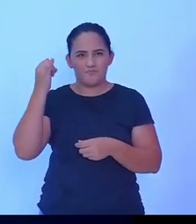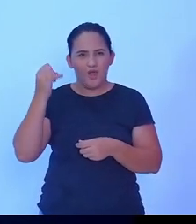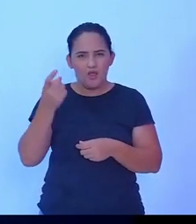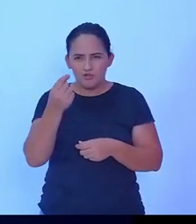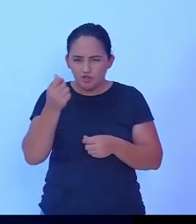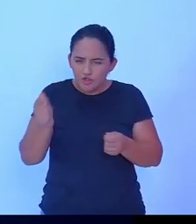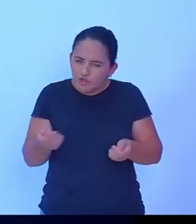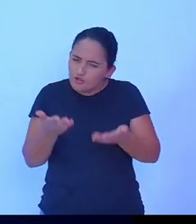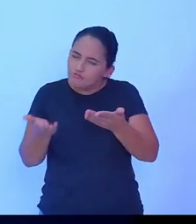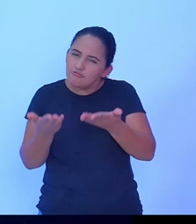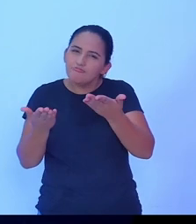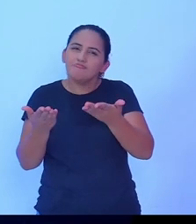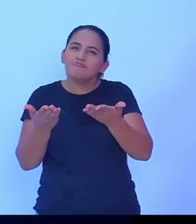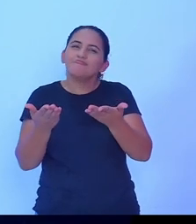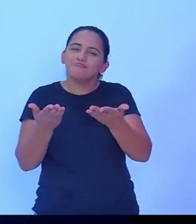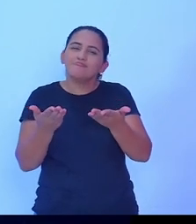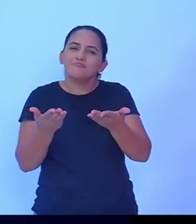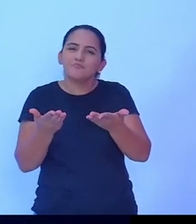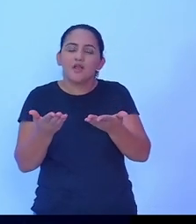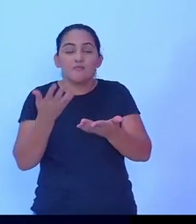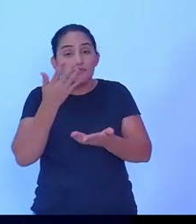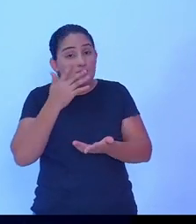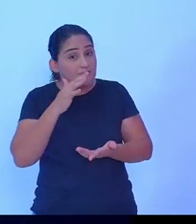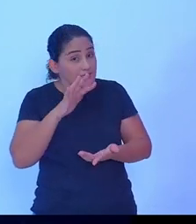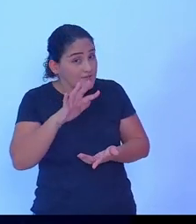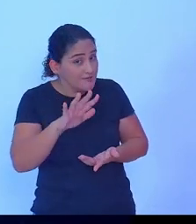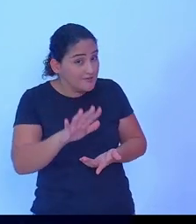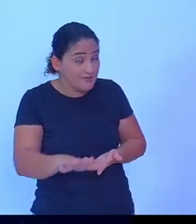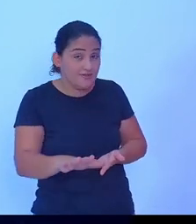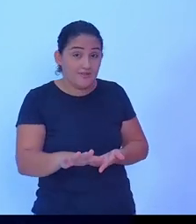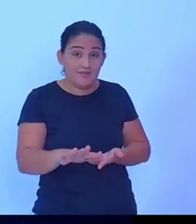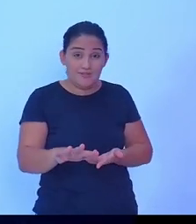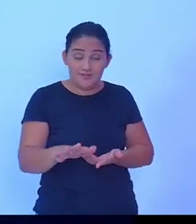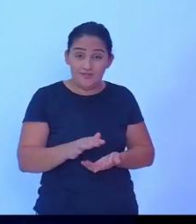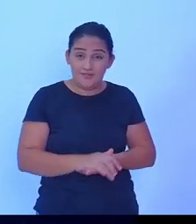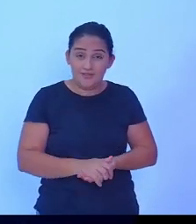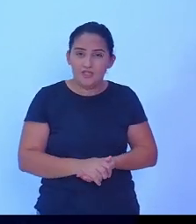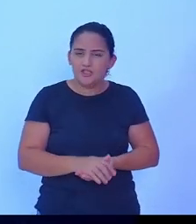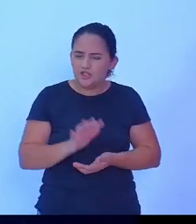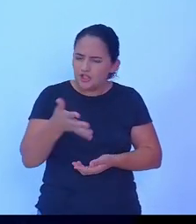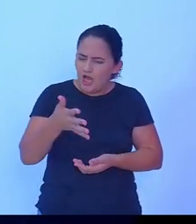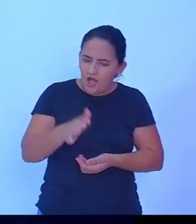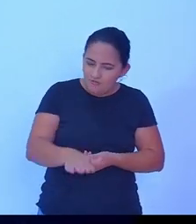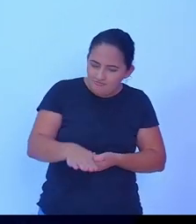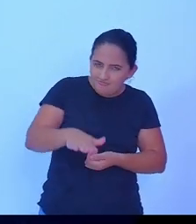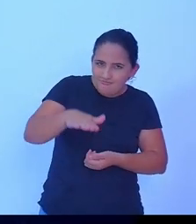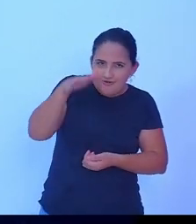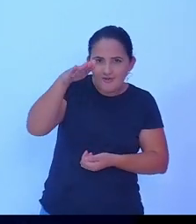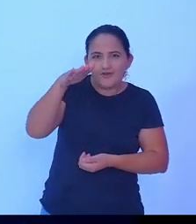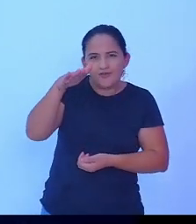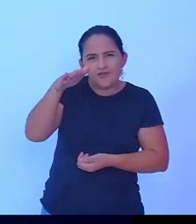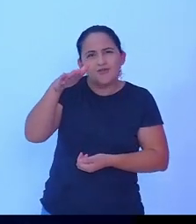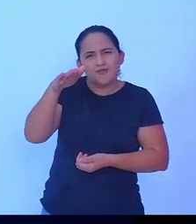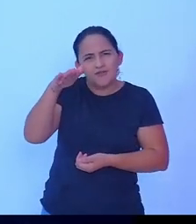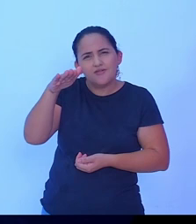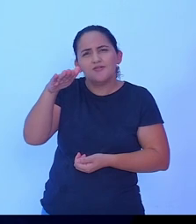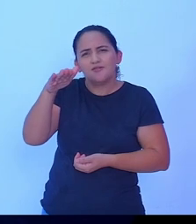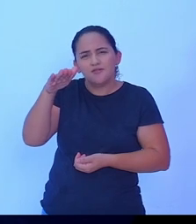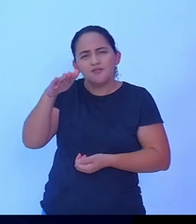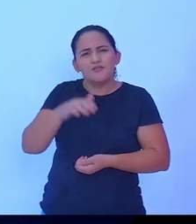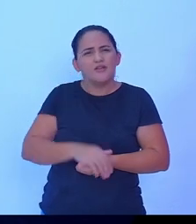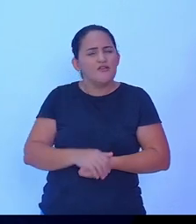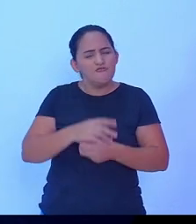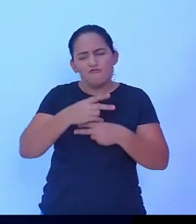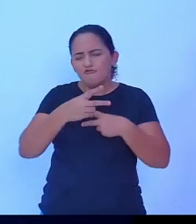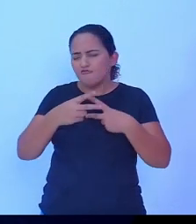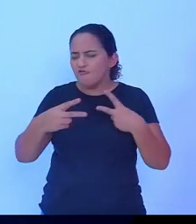nessa área para que as crianças, possam desde pequeno ser esportistas em vários